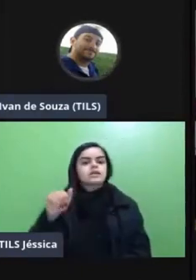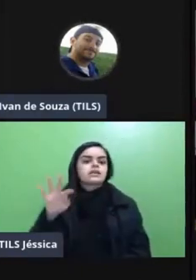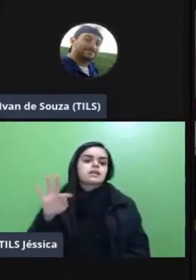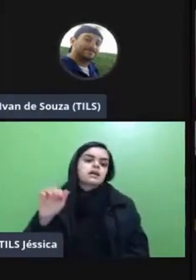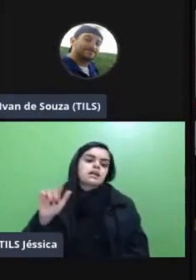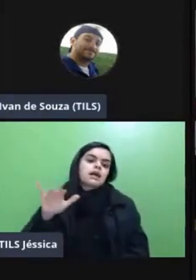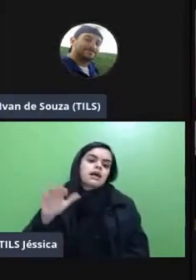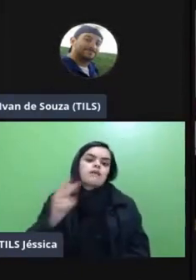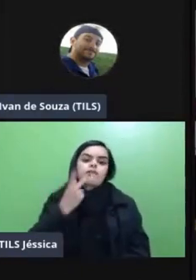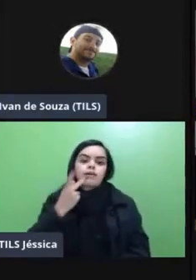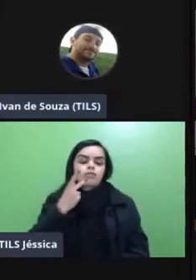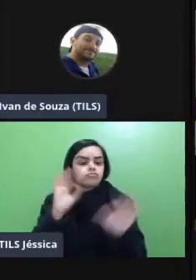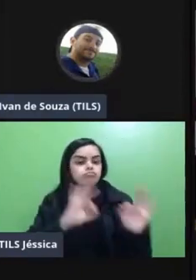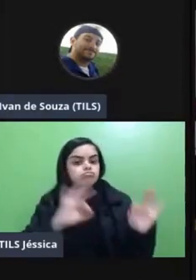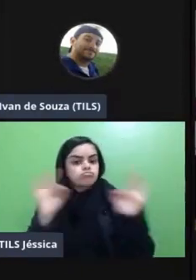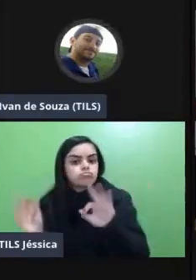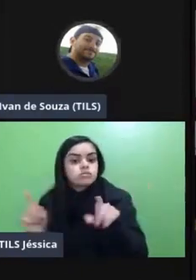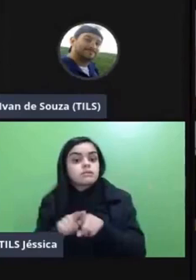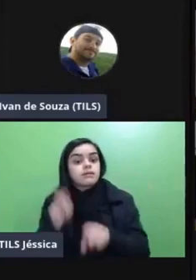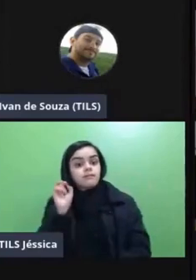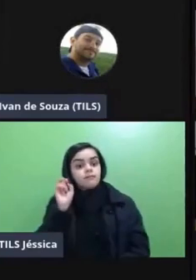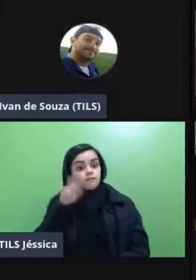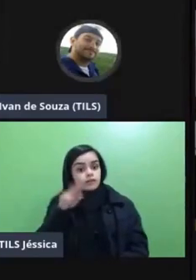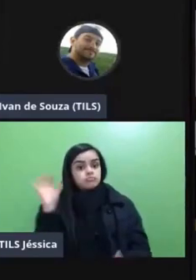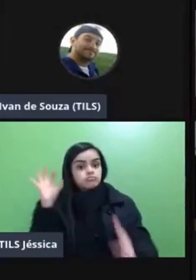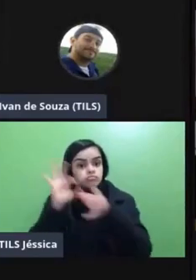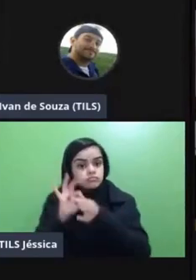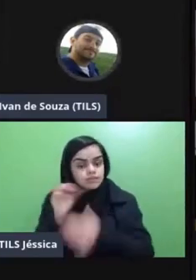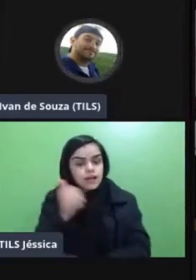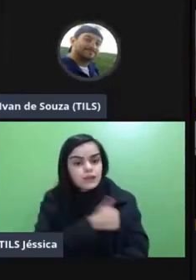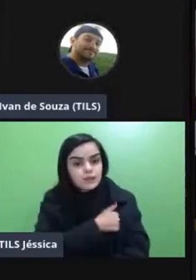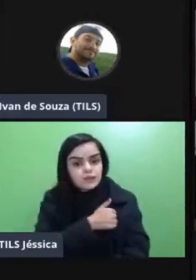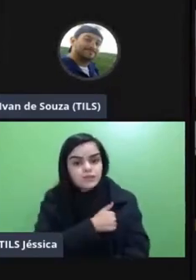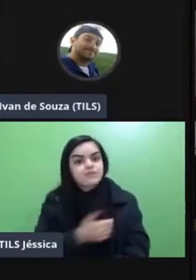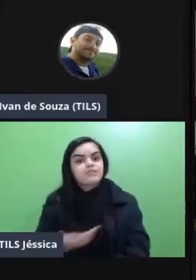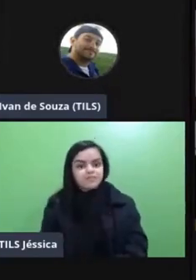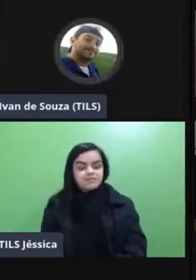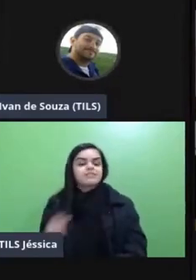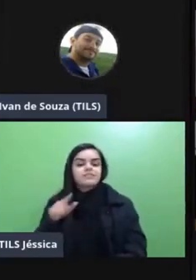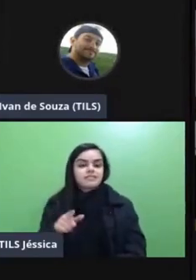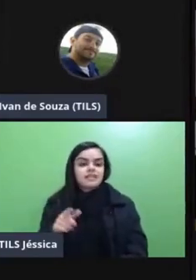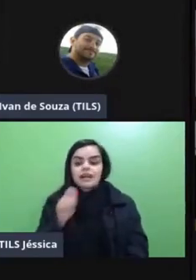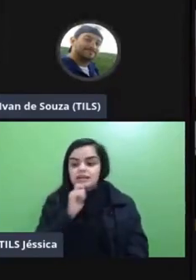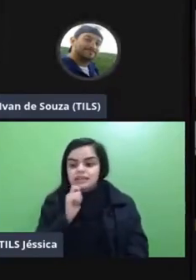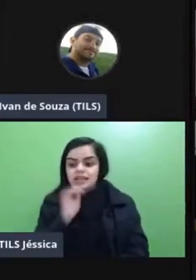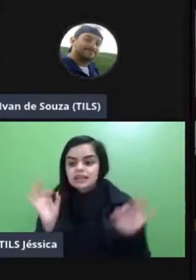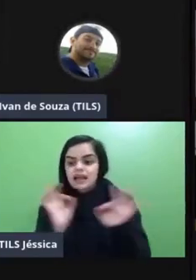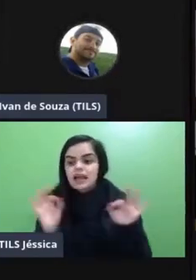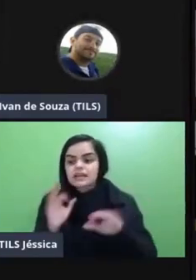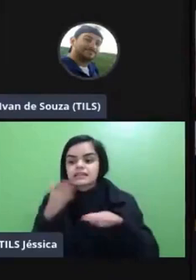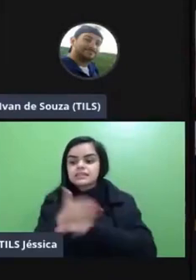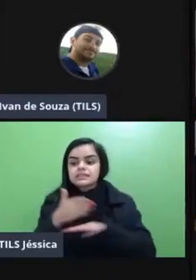a partir desse acompanhamento então eu vejo o engajamento dos meus estudantes opa ainda não estão acessando ali